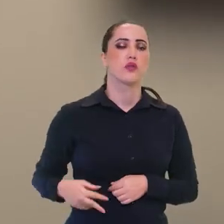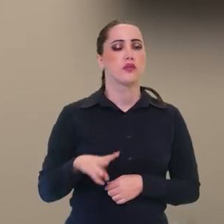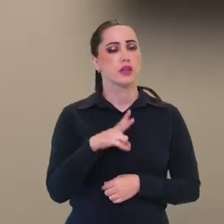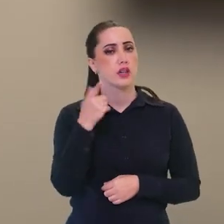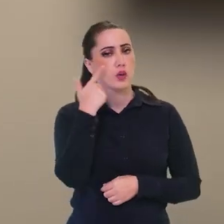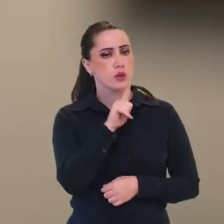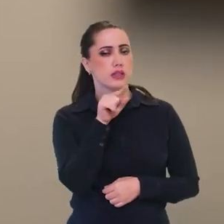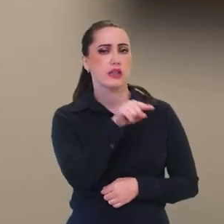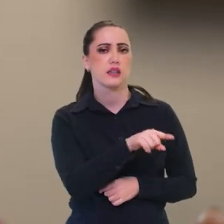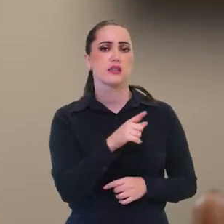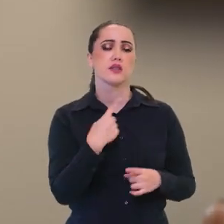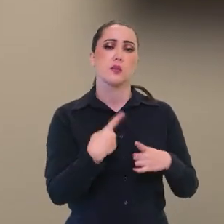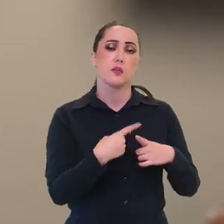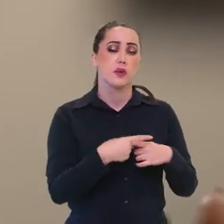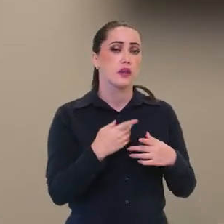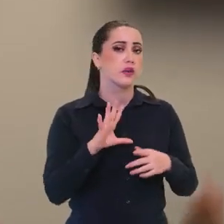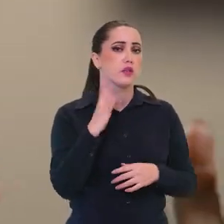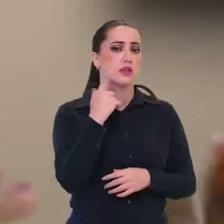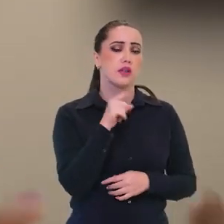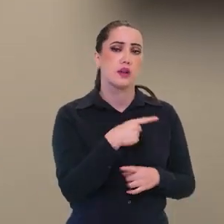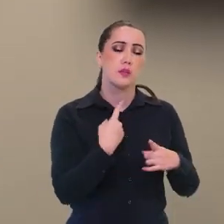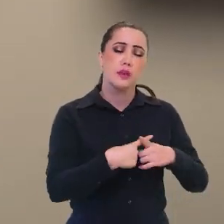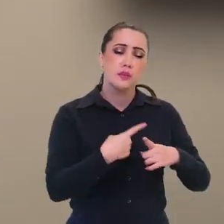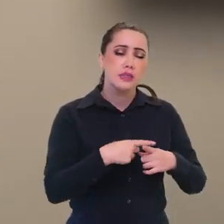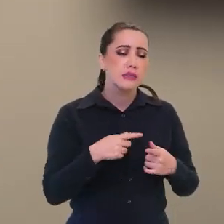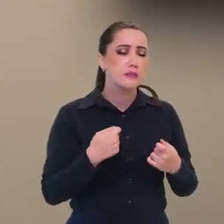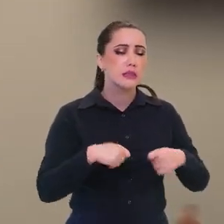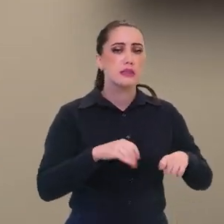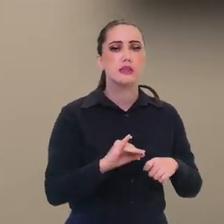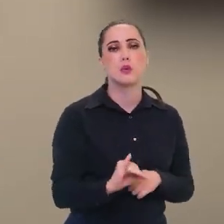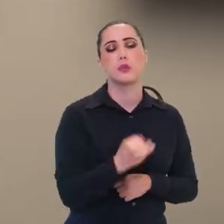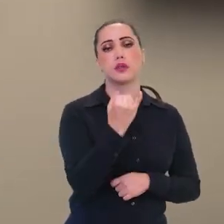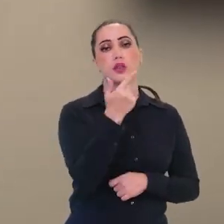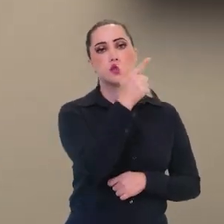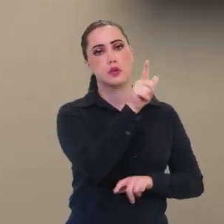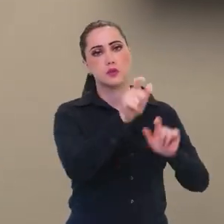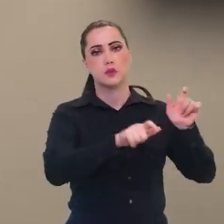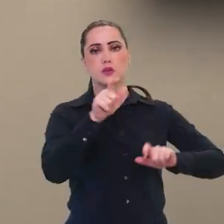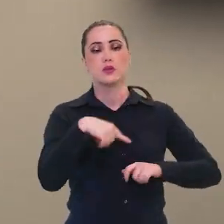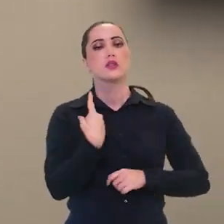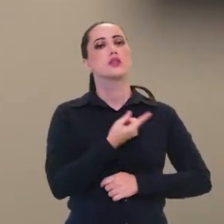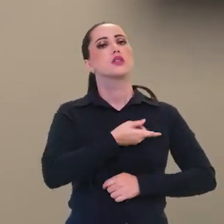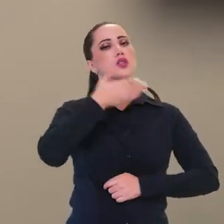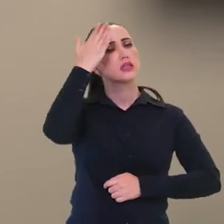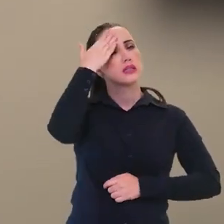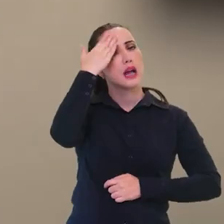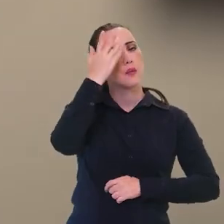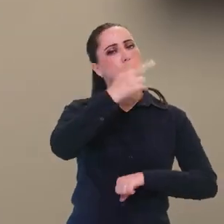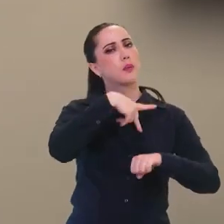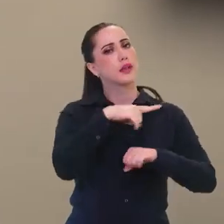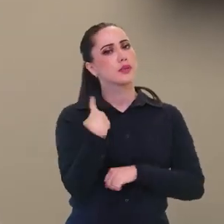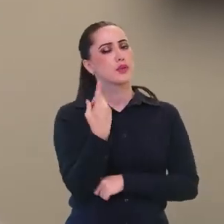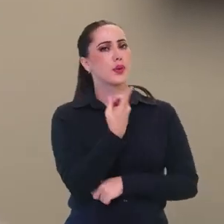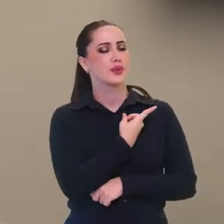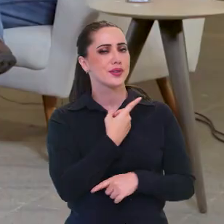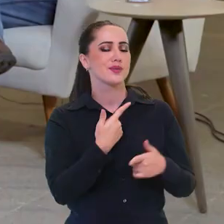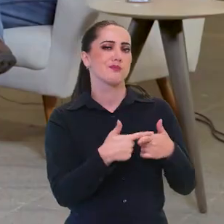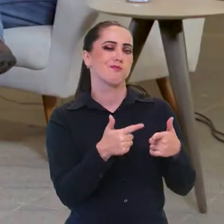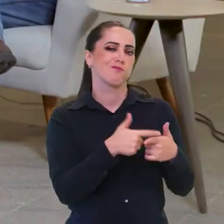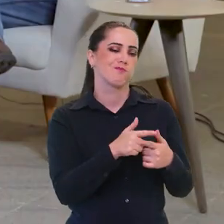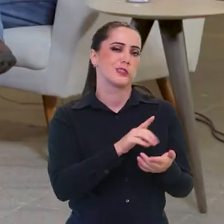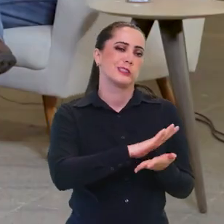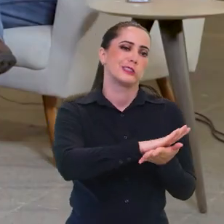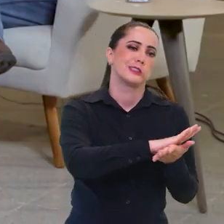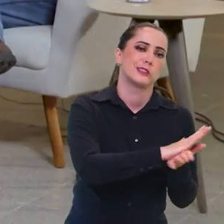ela faz isso. Ela contempla por quê? Porque é preciso dar oportunidade às outras pessoas. E a gente sabe que o país da gente tem essa questão da